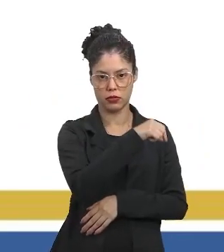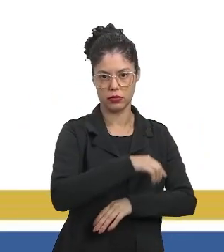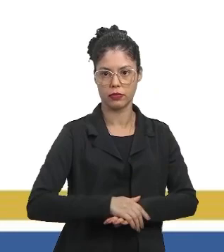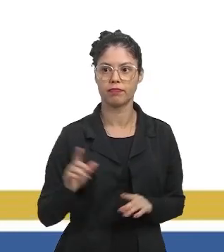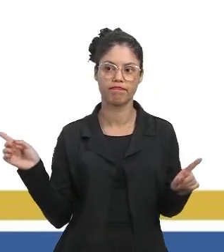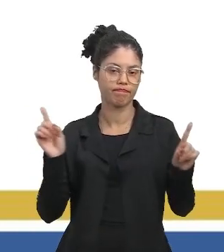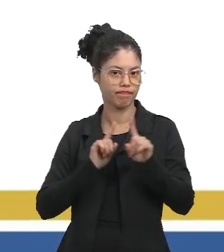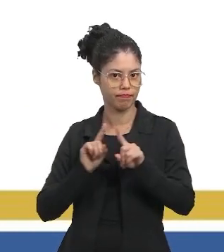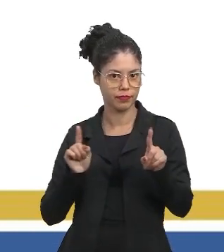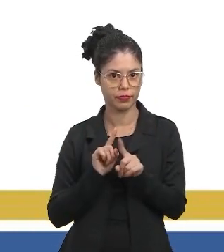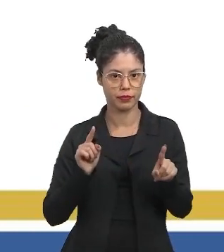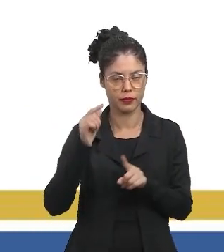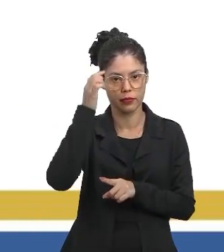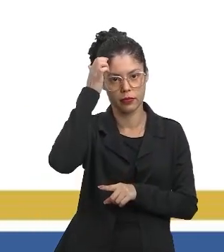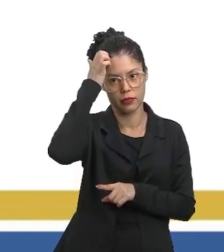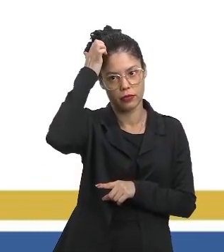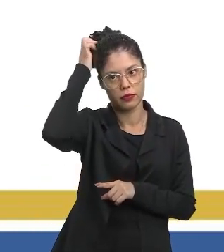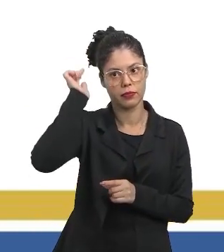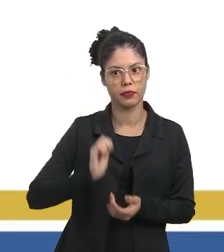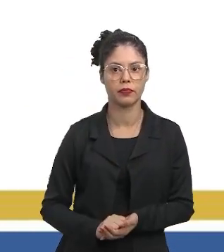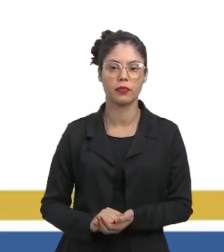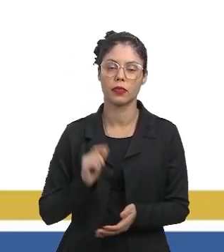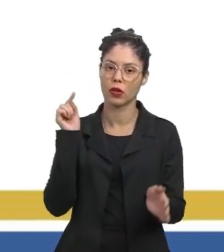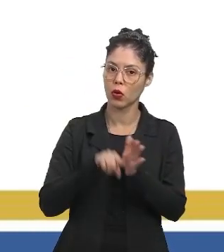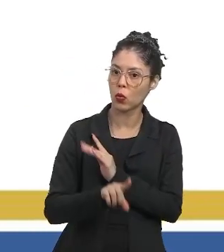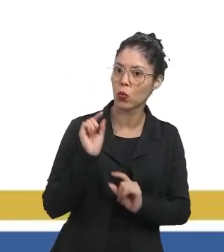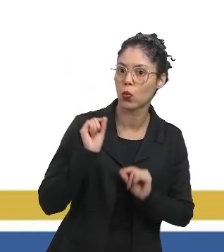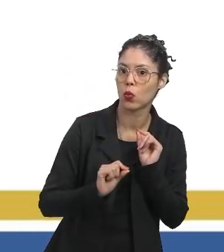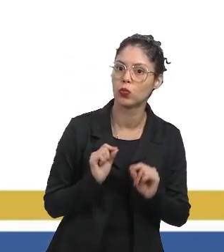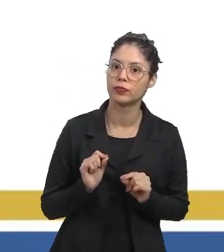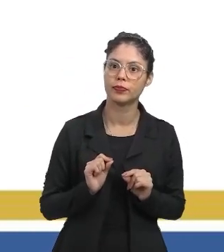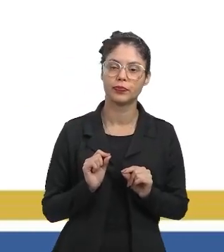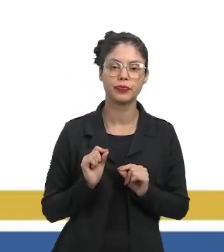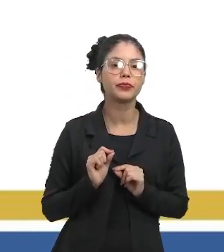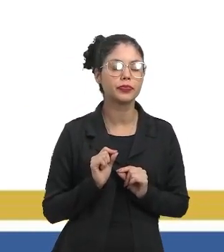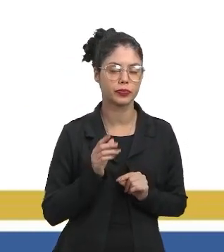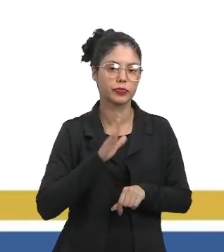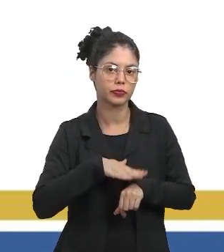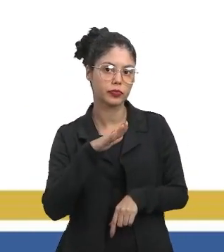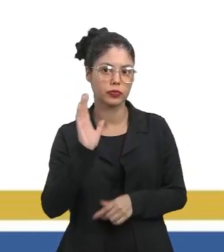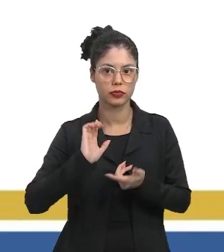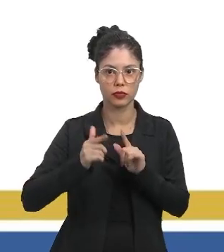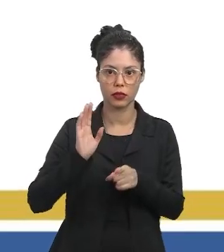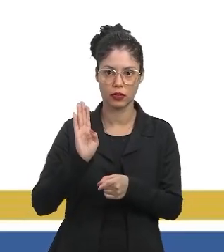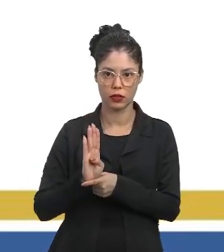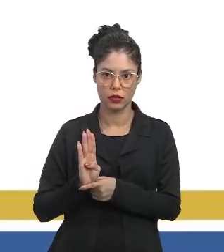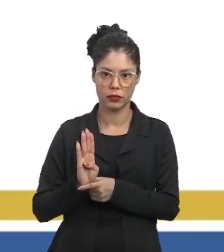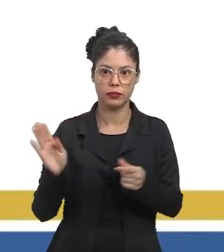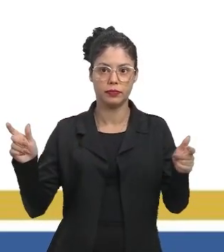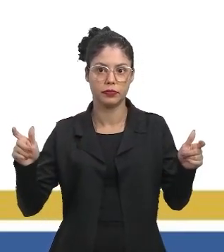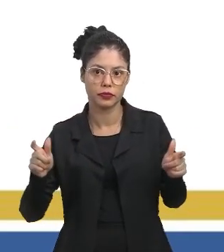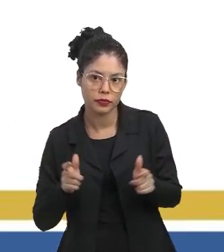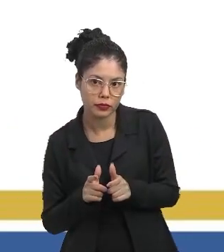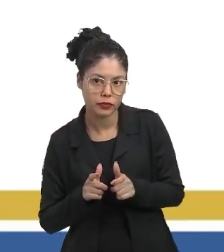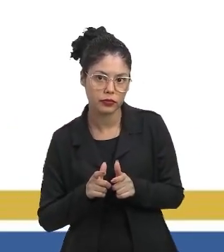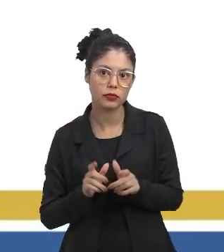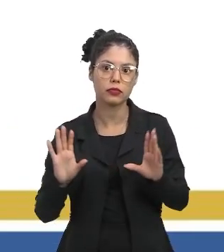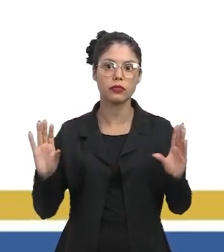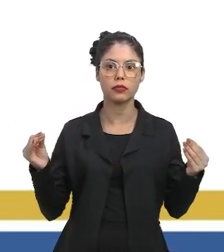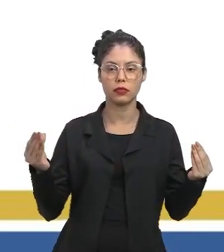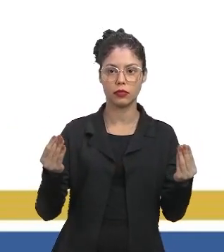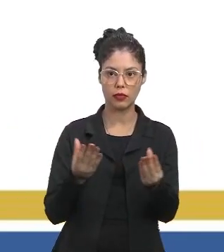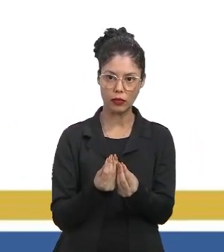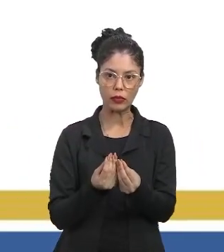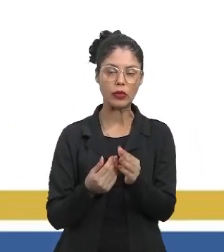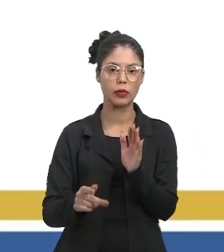Não. A questão aqui é mais para a letra B. Vai reduzir, pois elas também